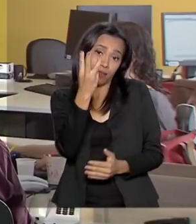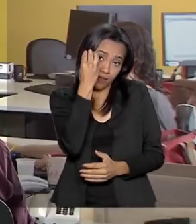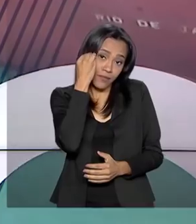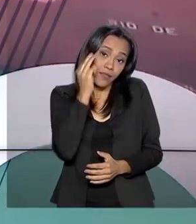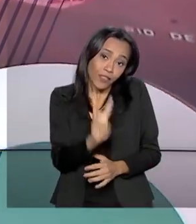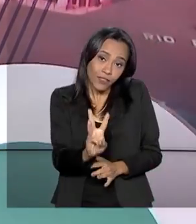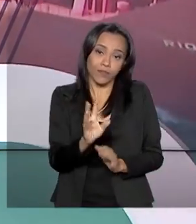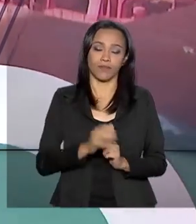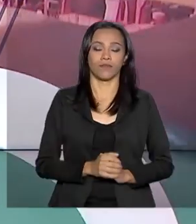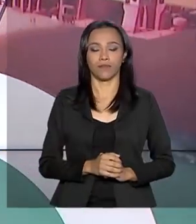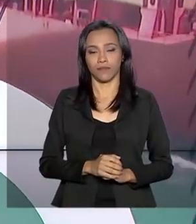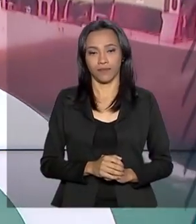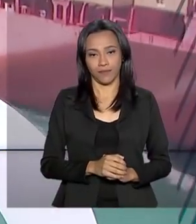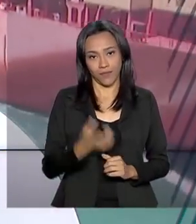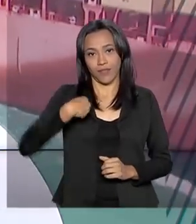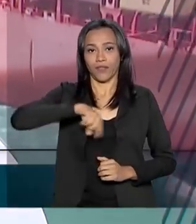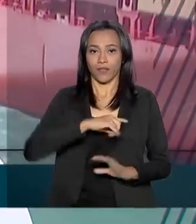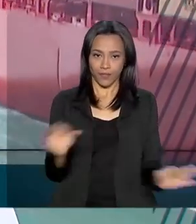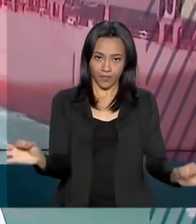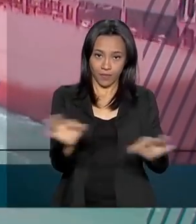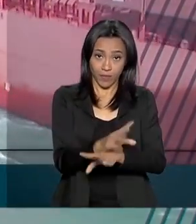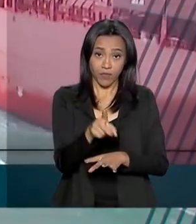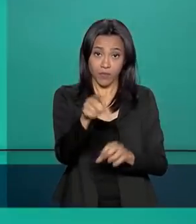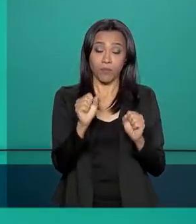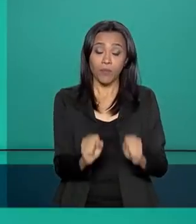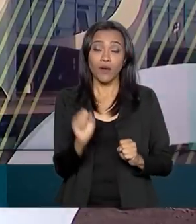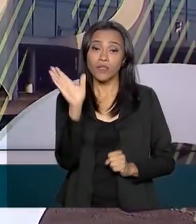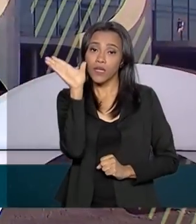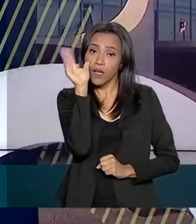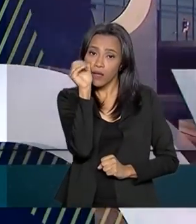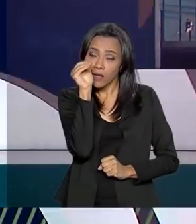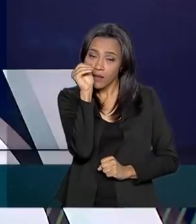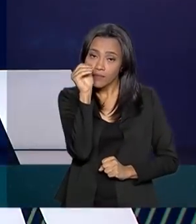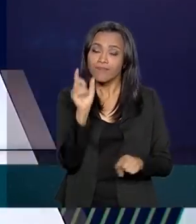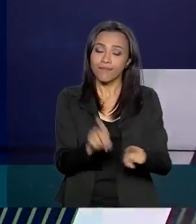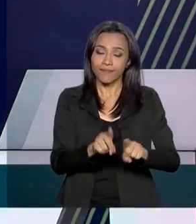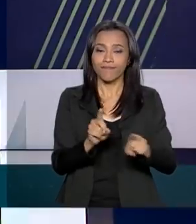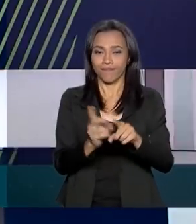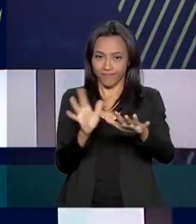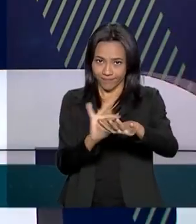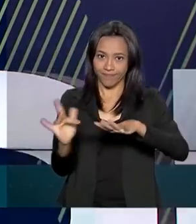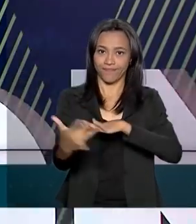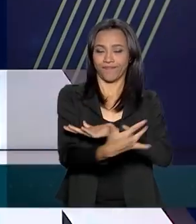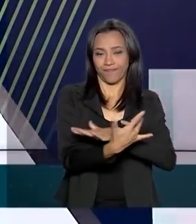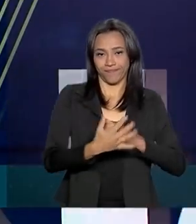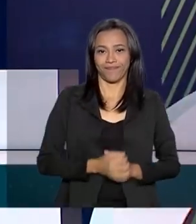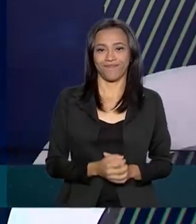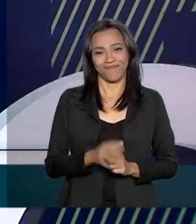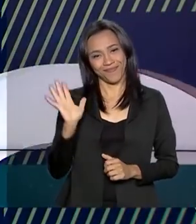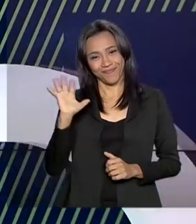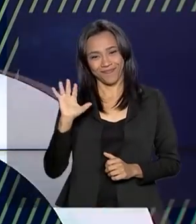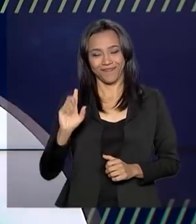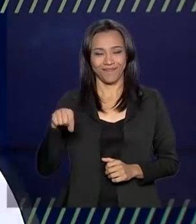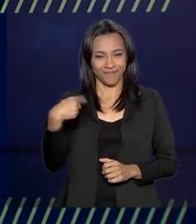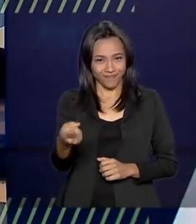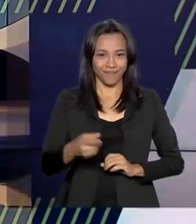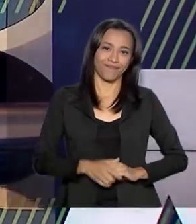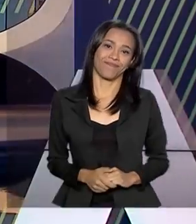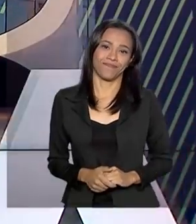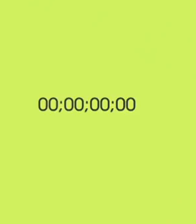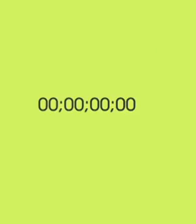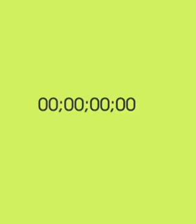Governo Agora. E nós ficamos por aqui. Você pode nos acompanhar também pelas redes sociais. Até a próxima edição.